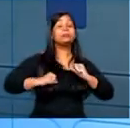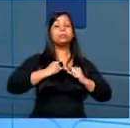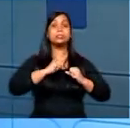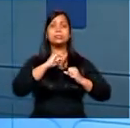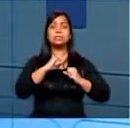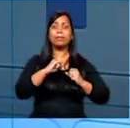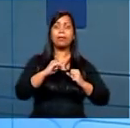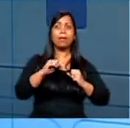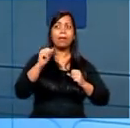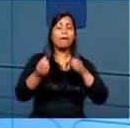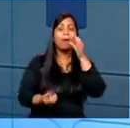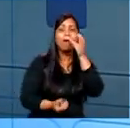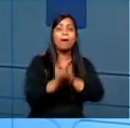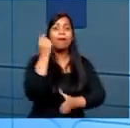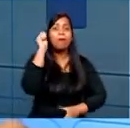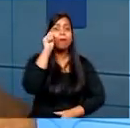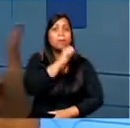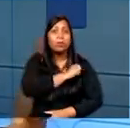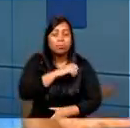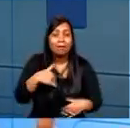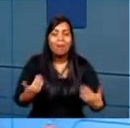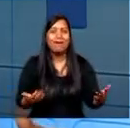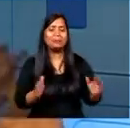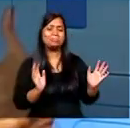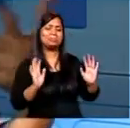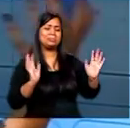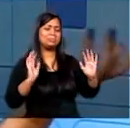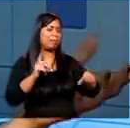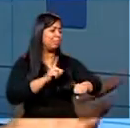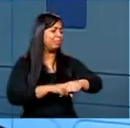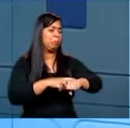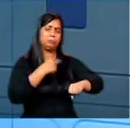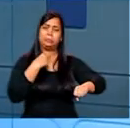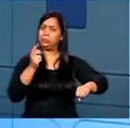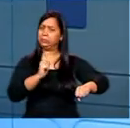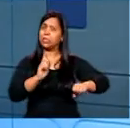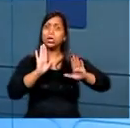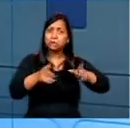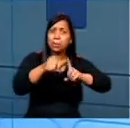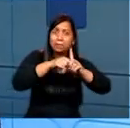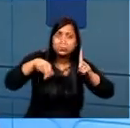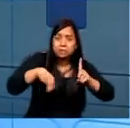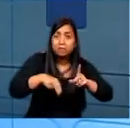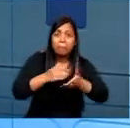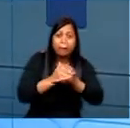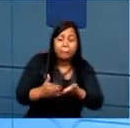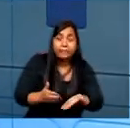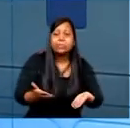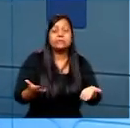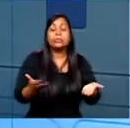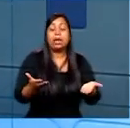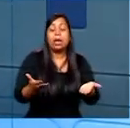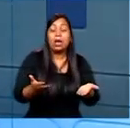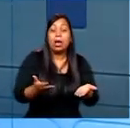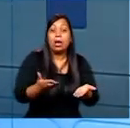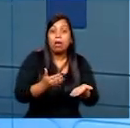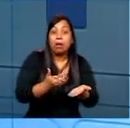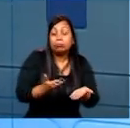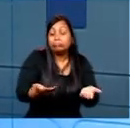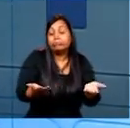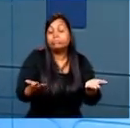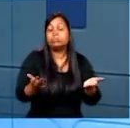fizesse em Rio Preto? Como seria? Ah, não, mas, né, não dá tempo, a gente já tem novembro, eu teria que começar no início do ano.